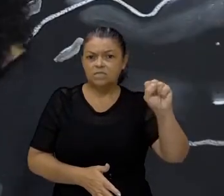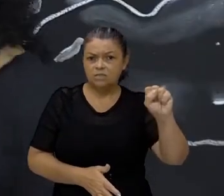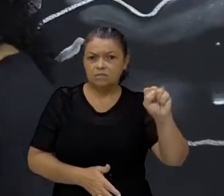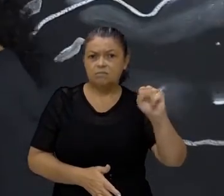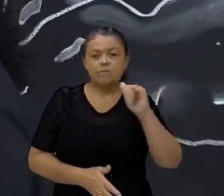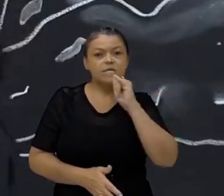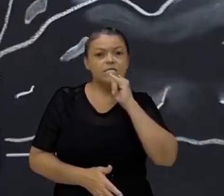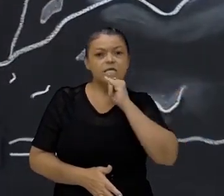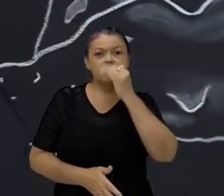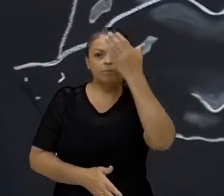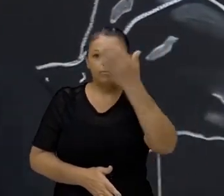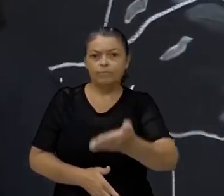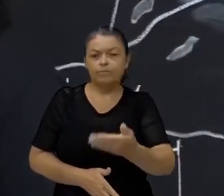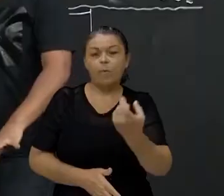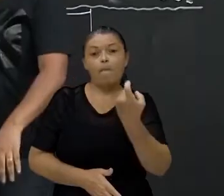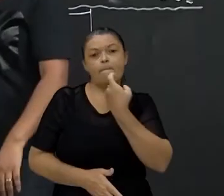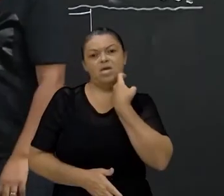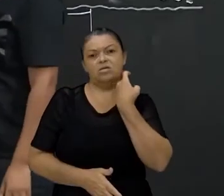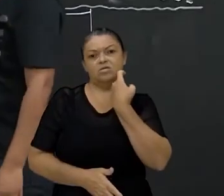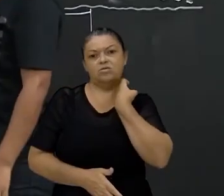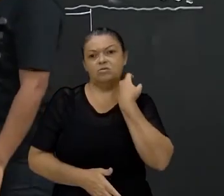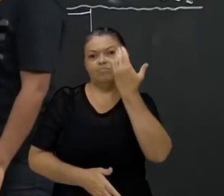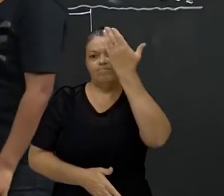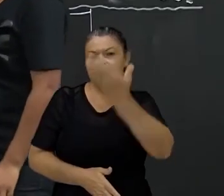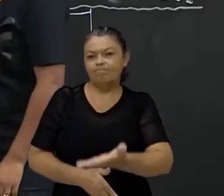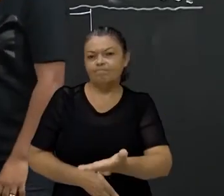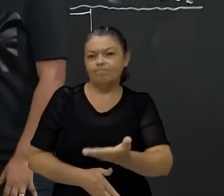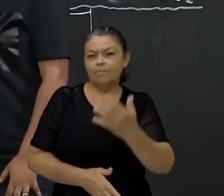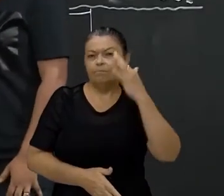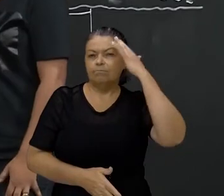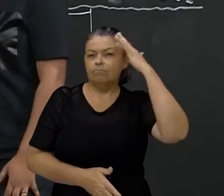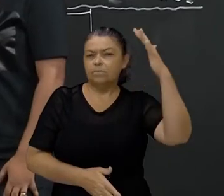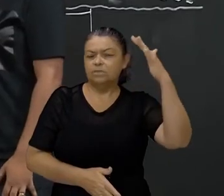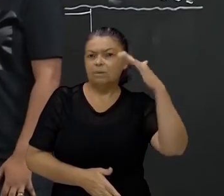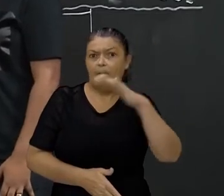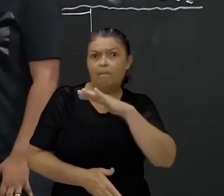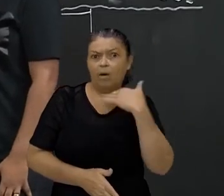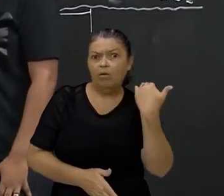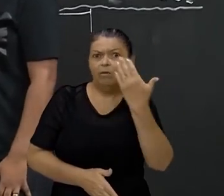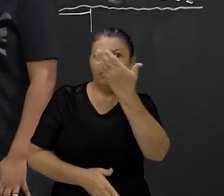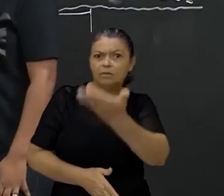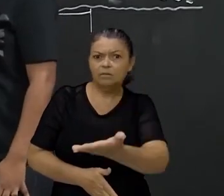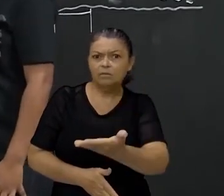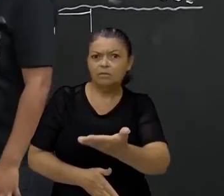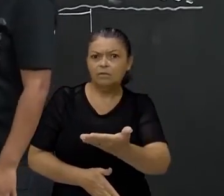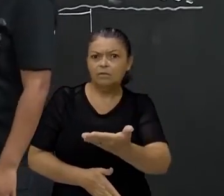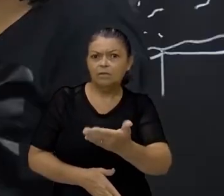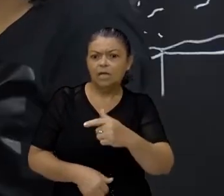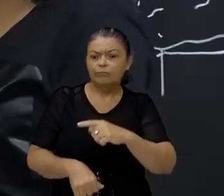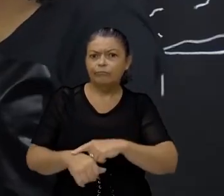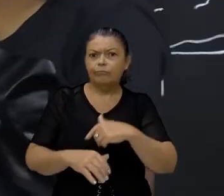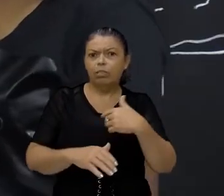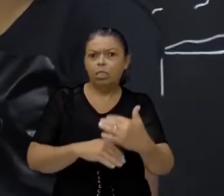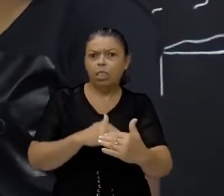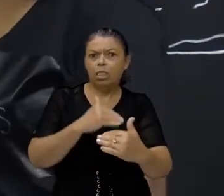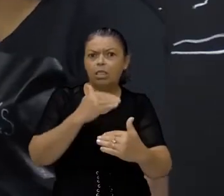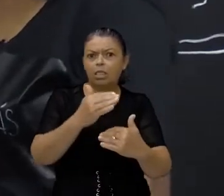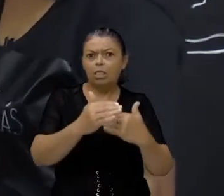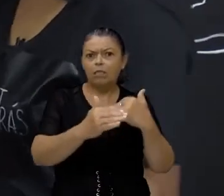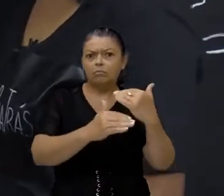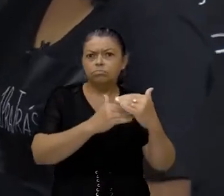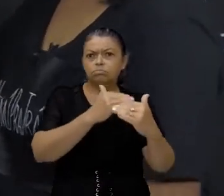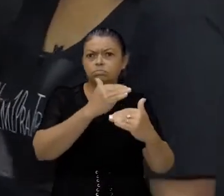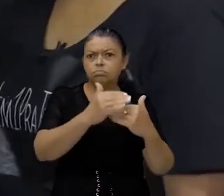Um exemplo, o peixe. Imagina que eu tenho um peixe aqui, esse peixe morreu, e com o passar do tempo, vai